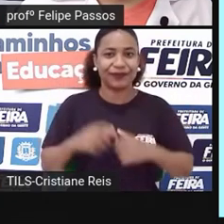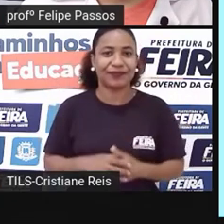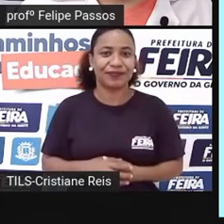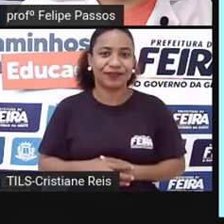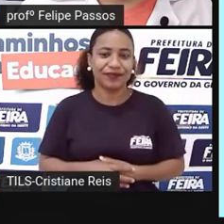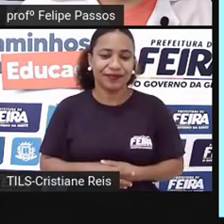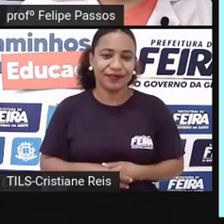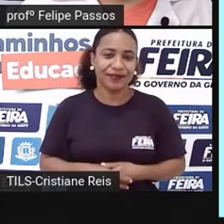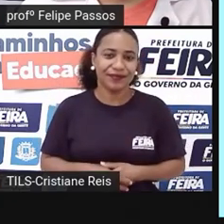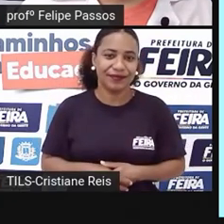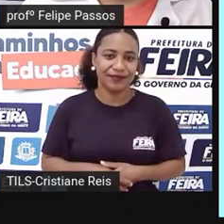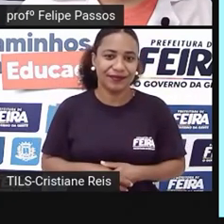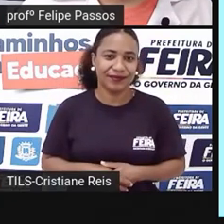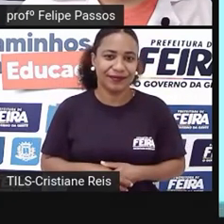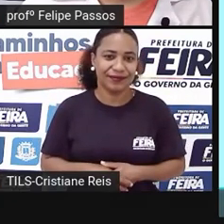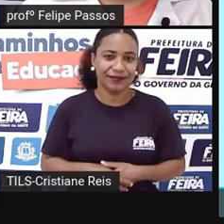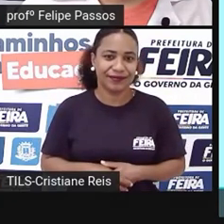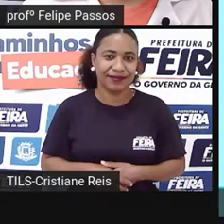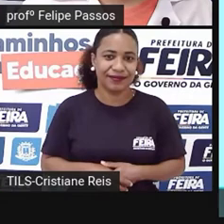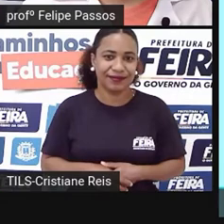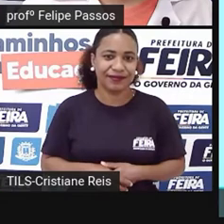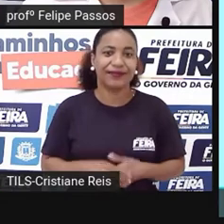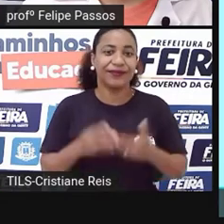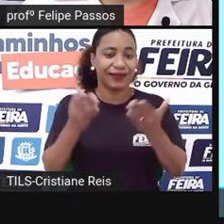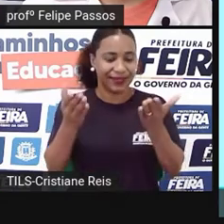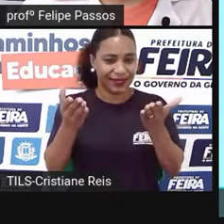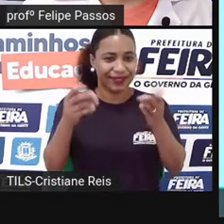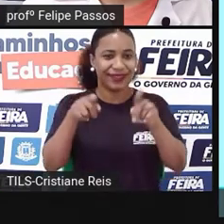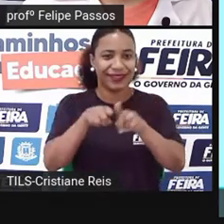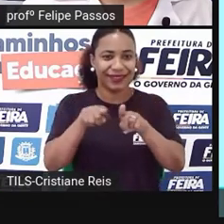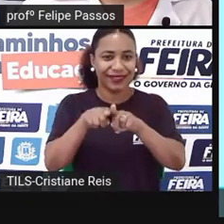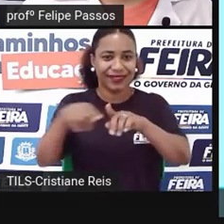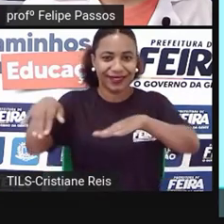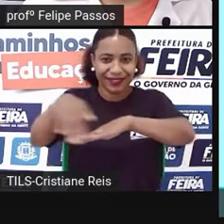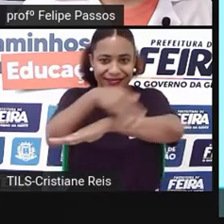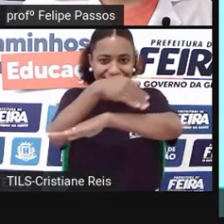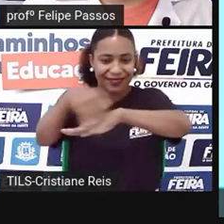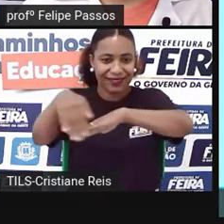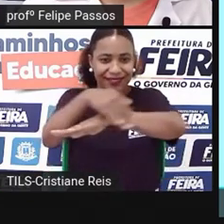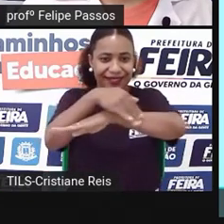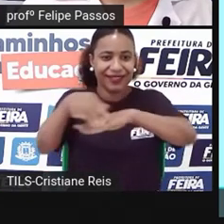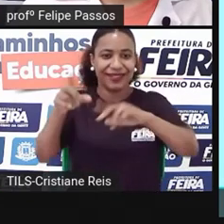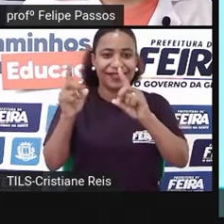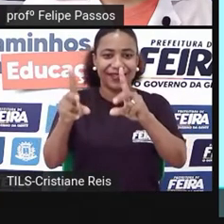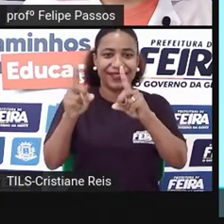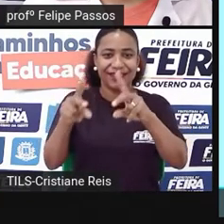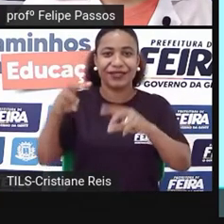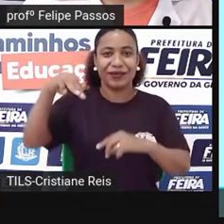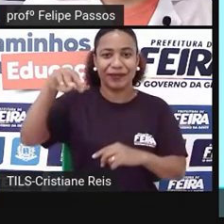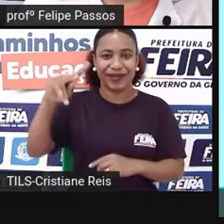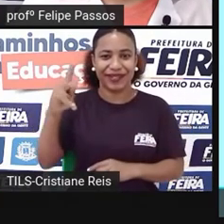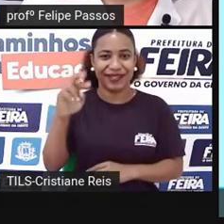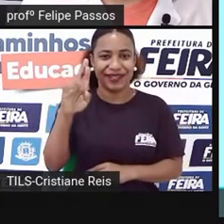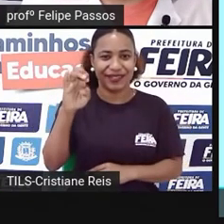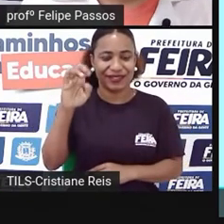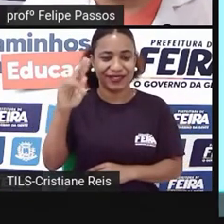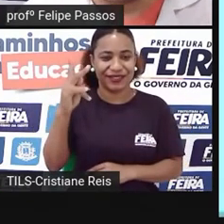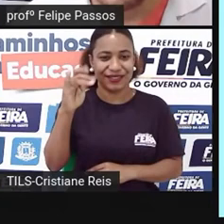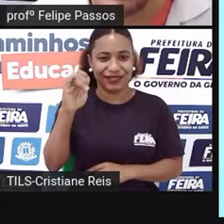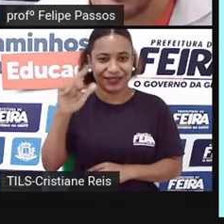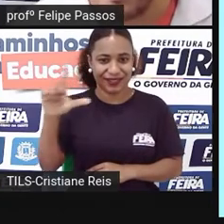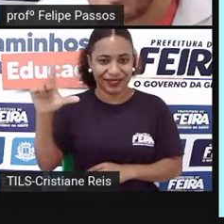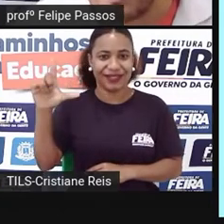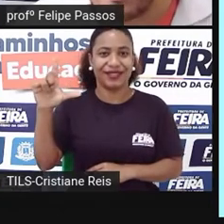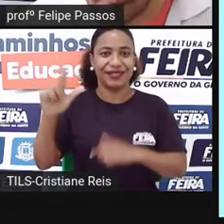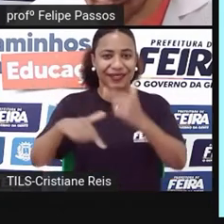Aí é na Marechal a Feira da Marechal é uma criança e aí os